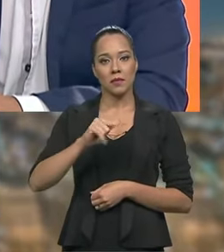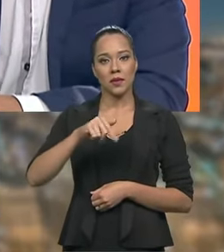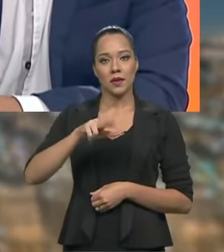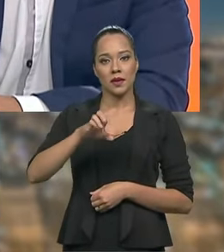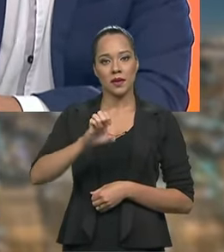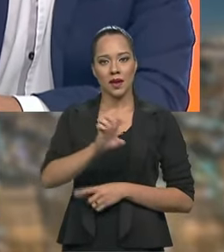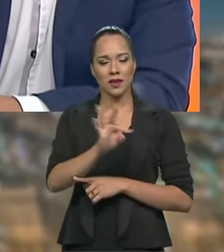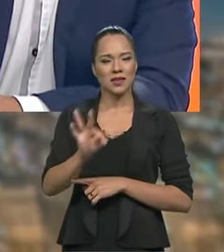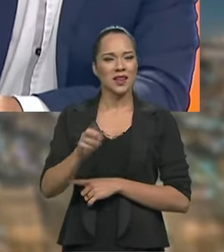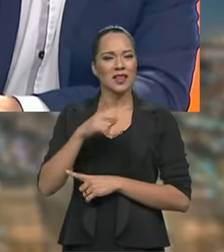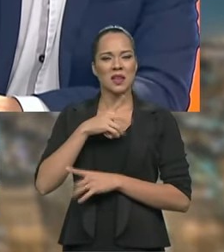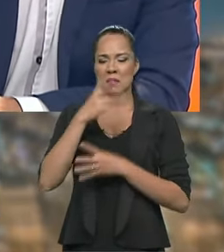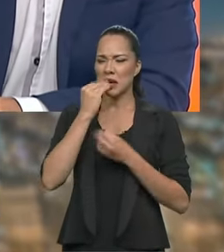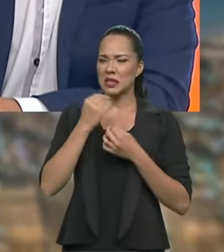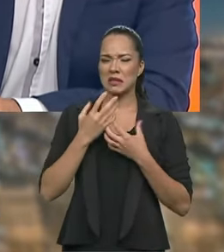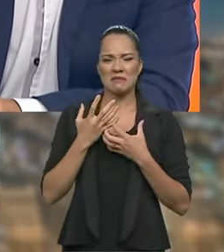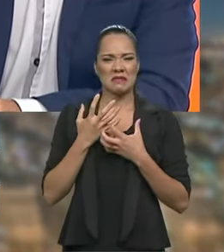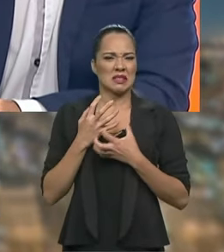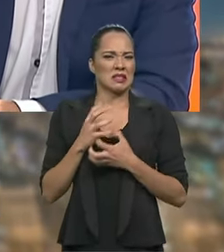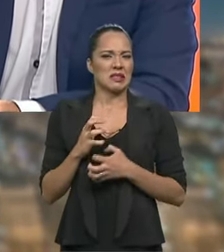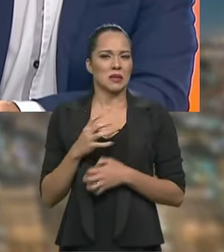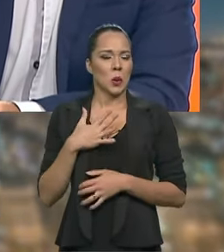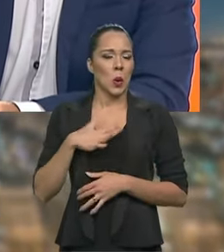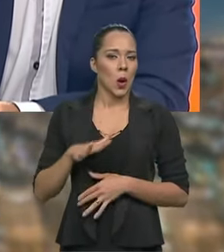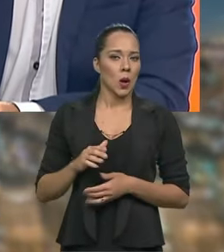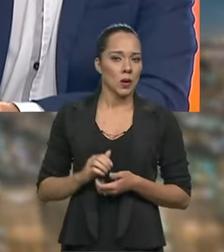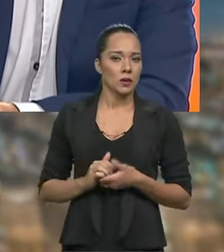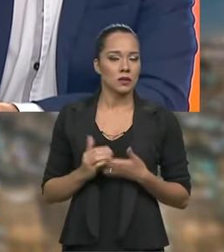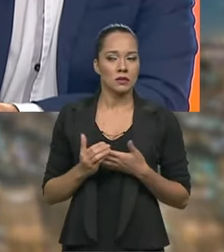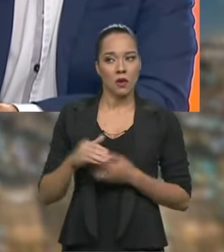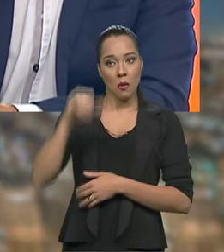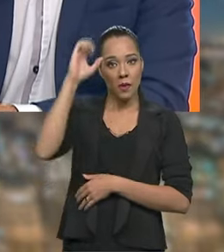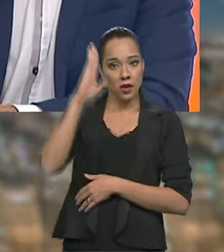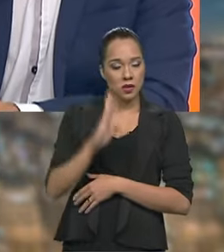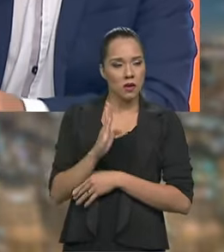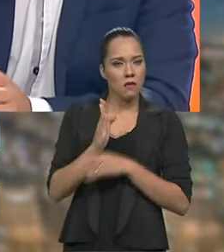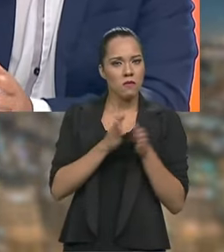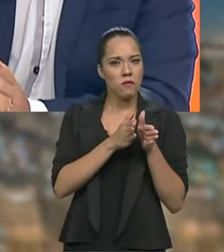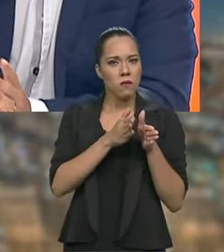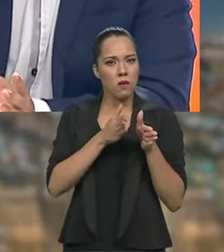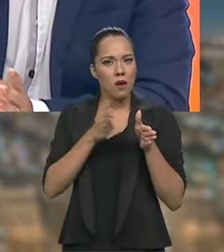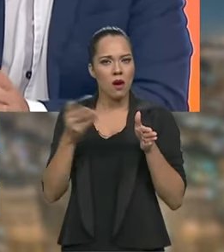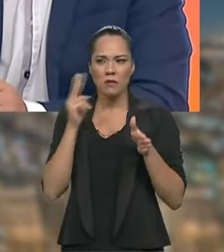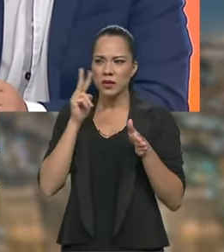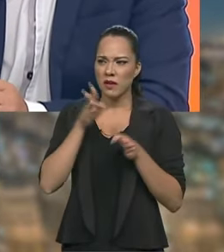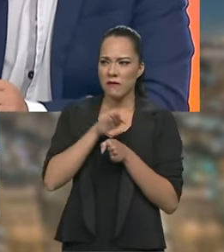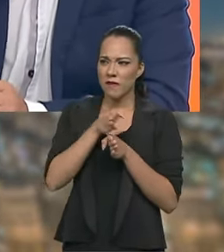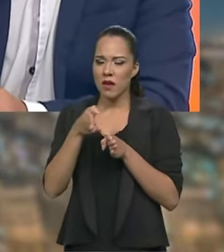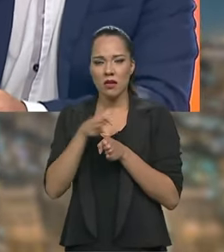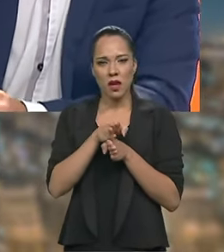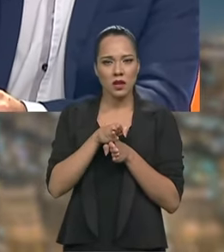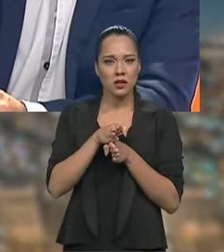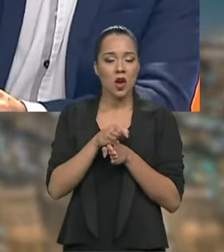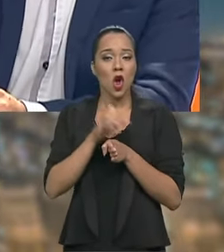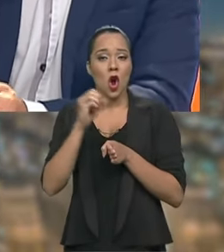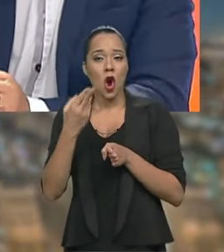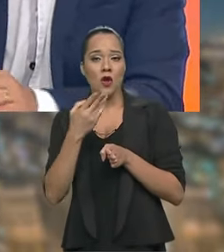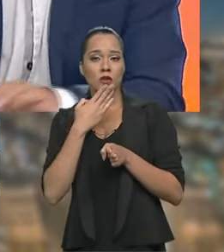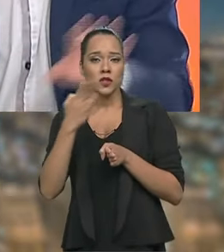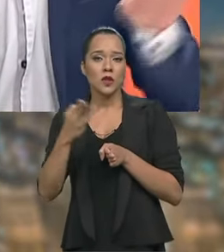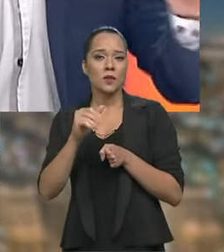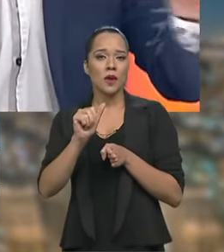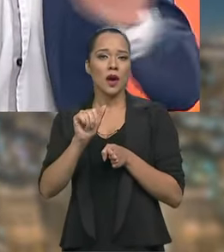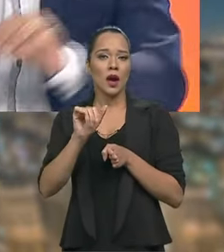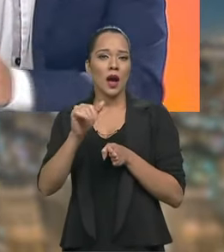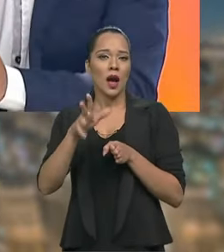que hoje tem um certo ranço. O Brasil, durante um bom tempo, parece que viveu uma polaridade de piloto. Ou você é time Ayrton